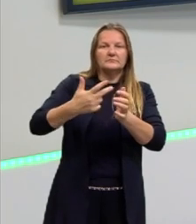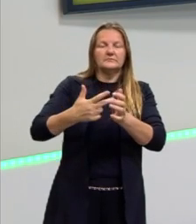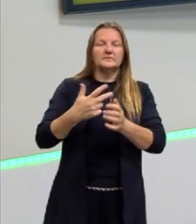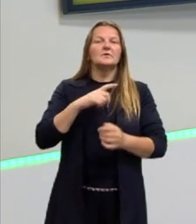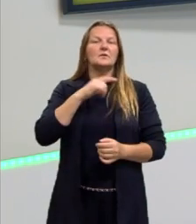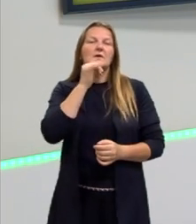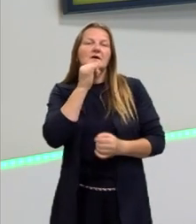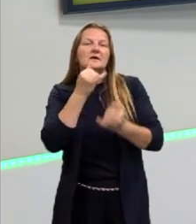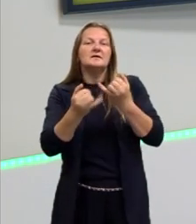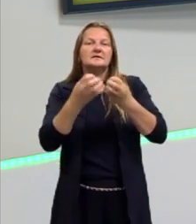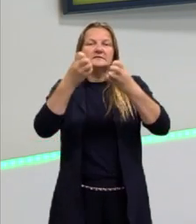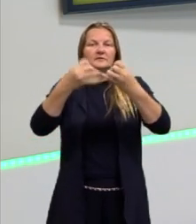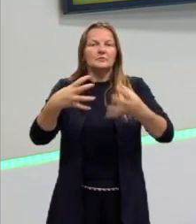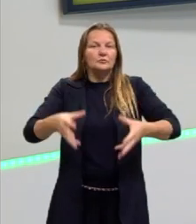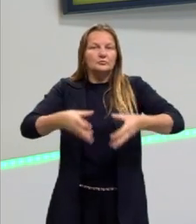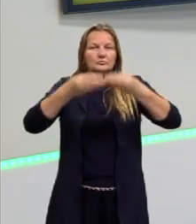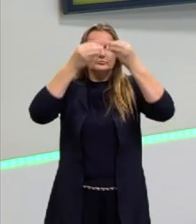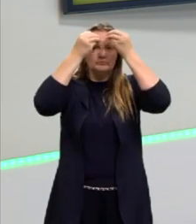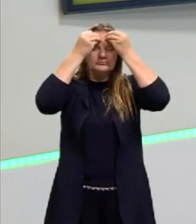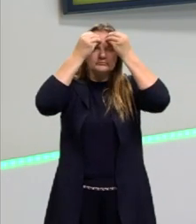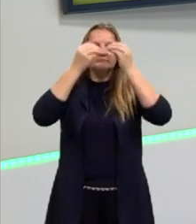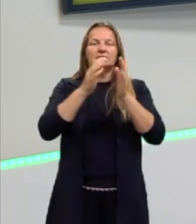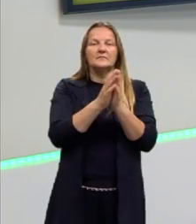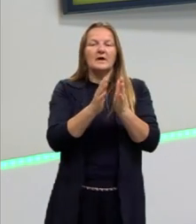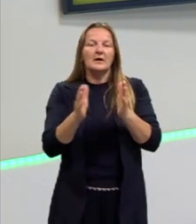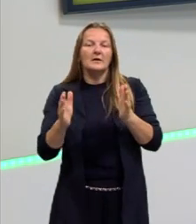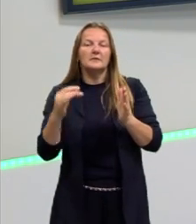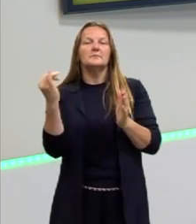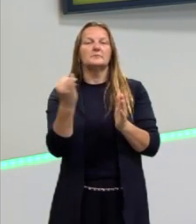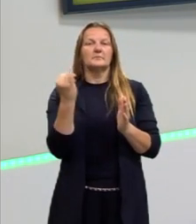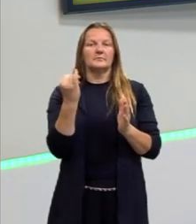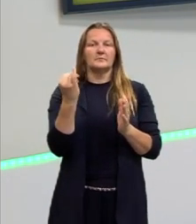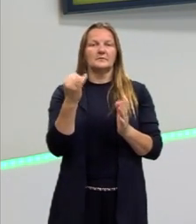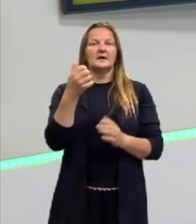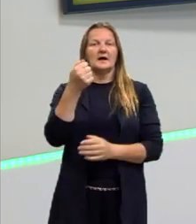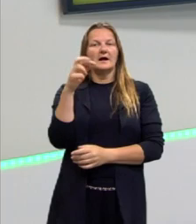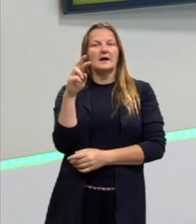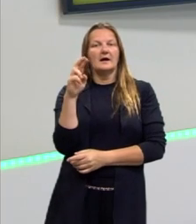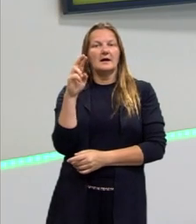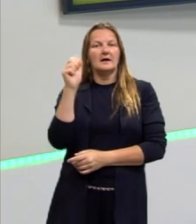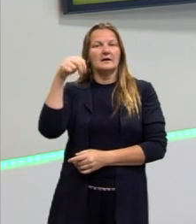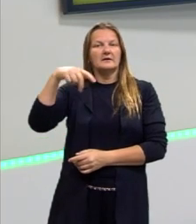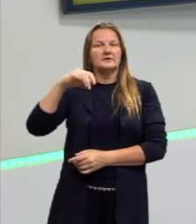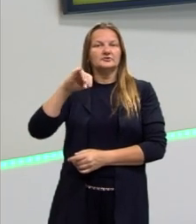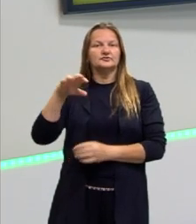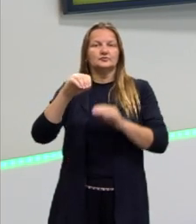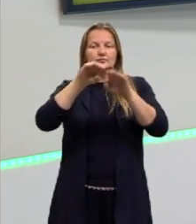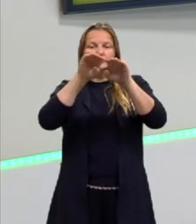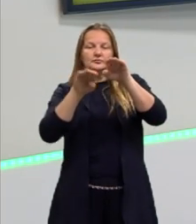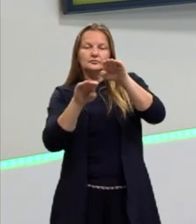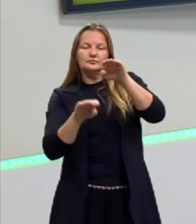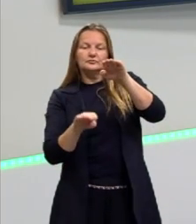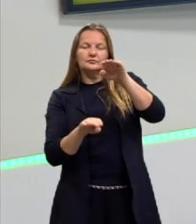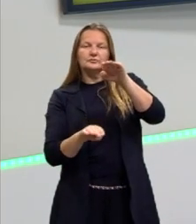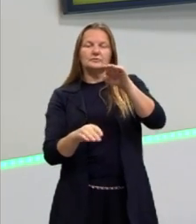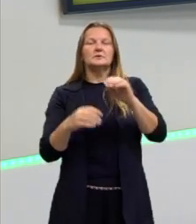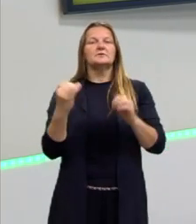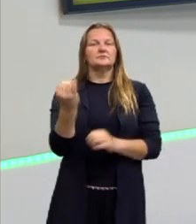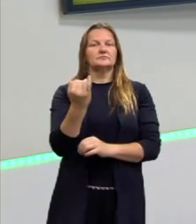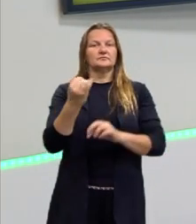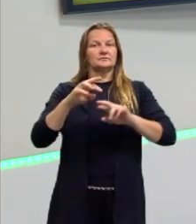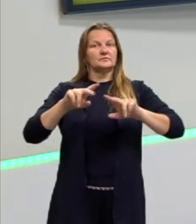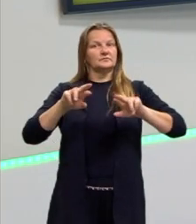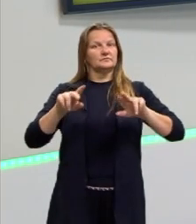gente memorizar, né? A ordem importa muito, porque o nível, os cargos ali são diferentes.